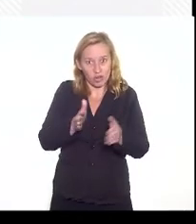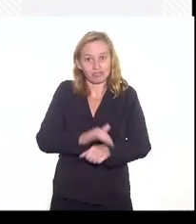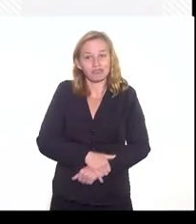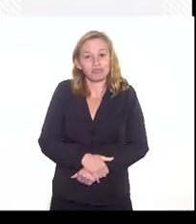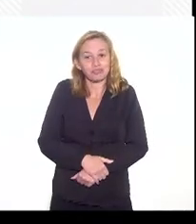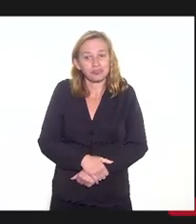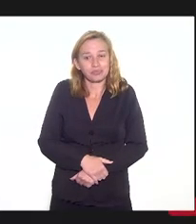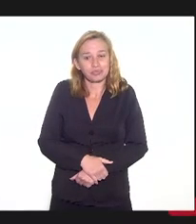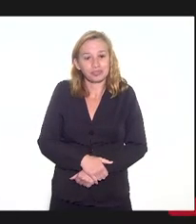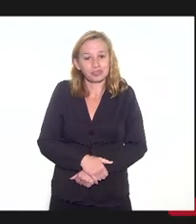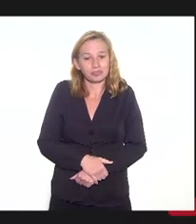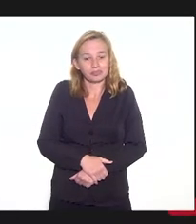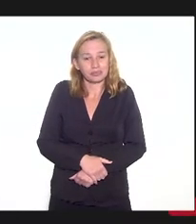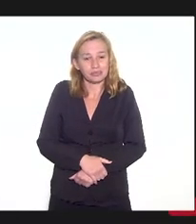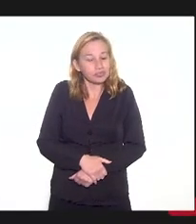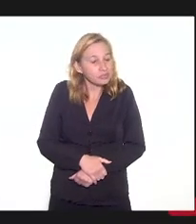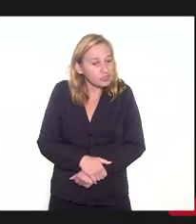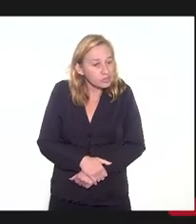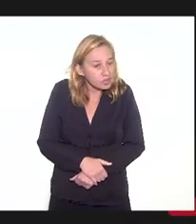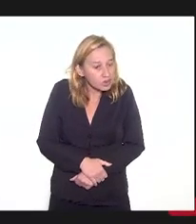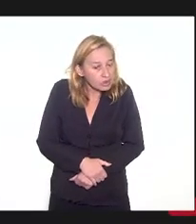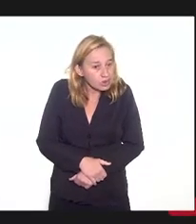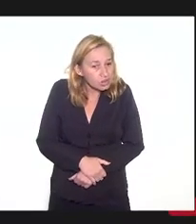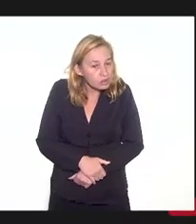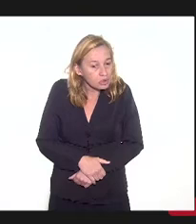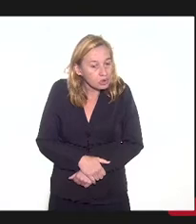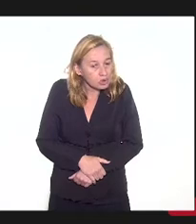que entra de julho,